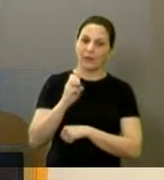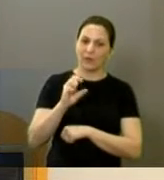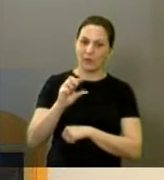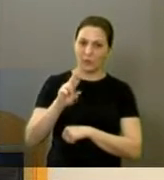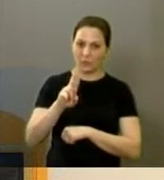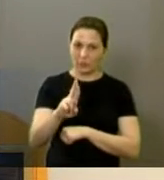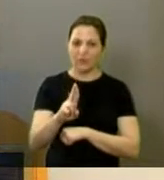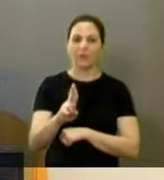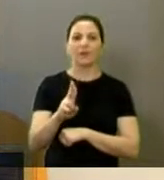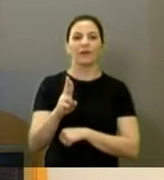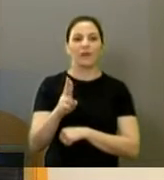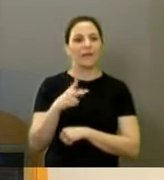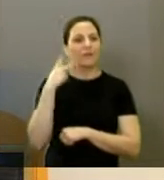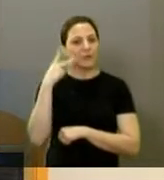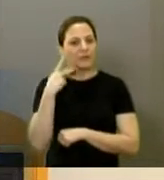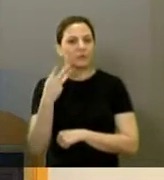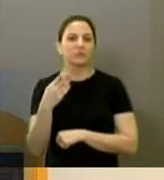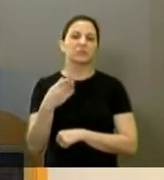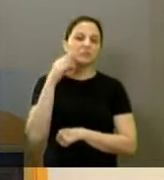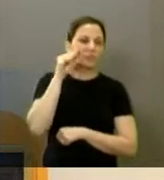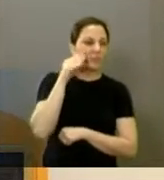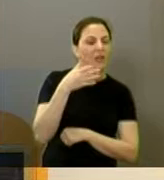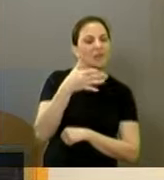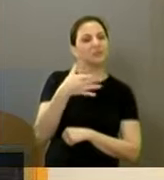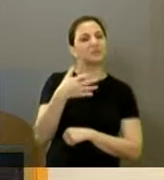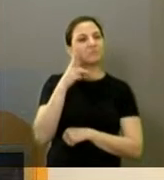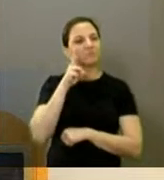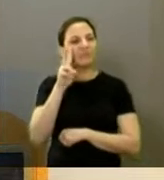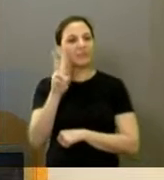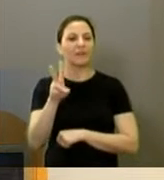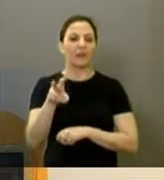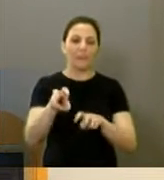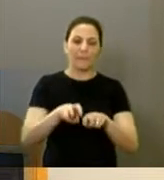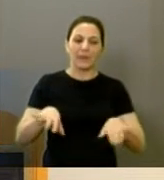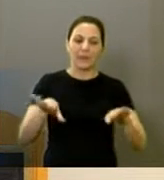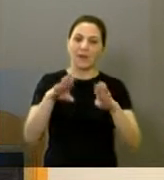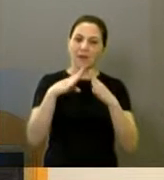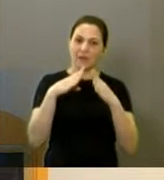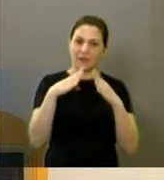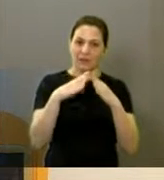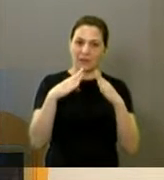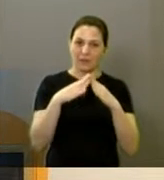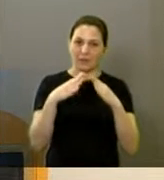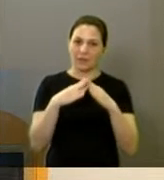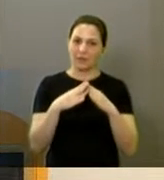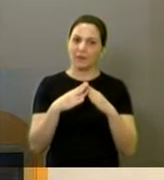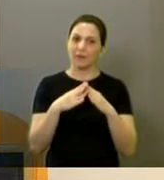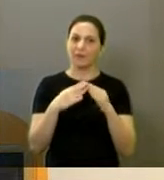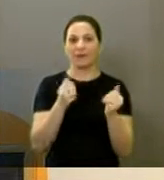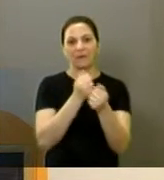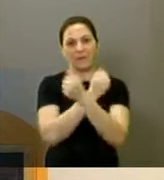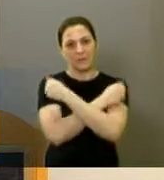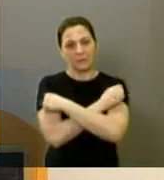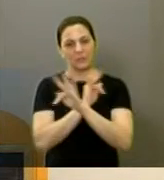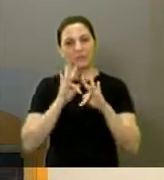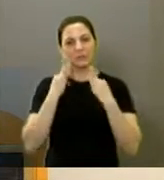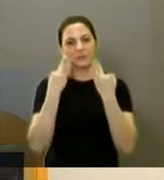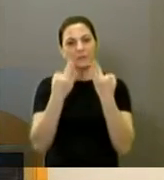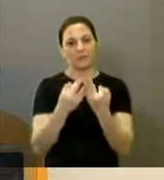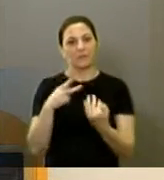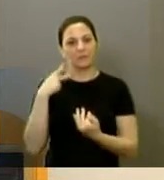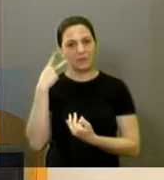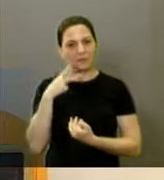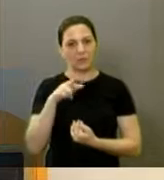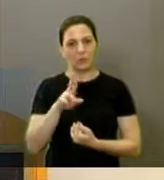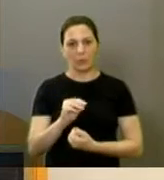colegas vereadores, funcionários, quem nos assiste no plenário em casa. Primeiramente, deixar um abraço aí à família do vereador